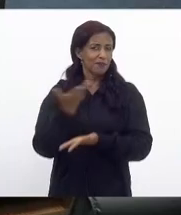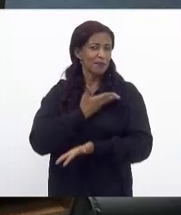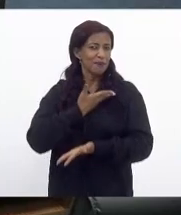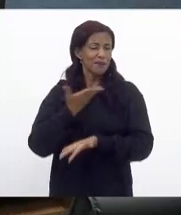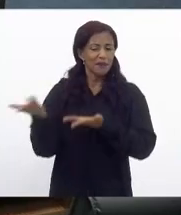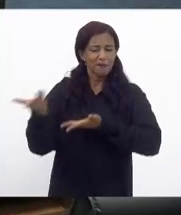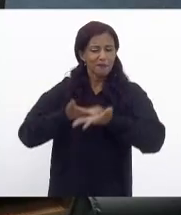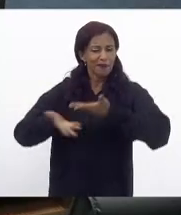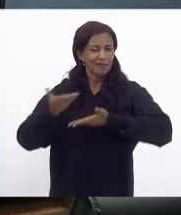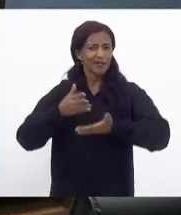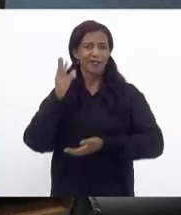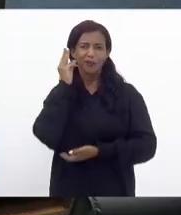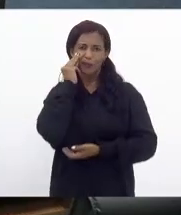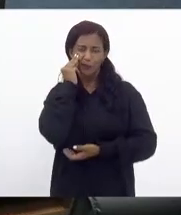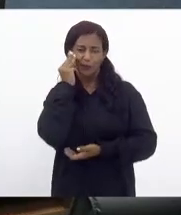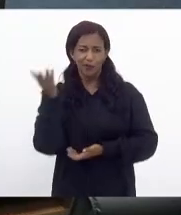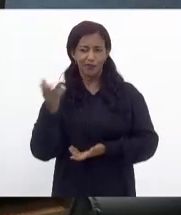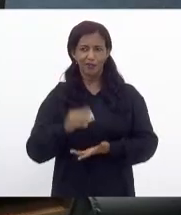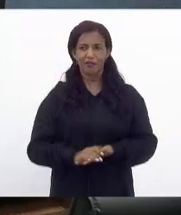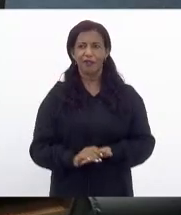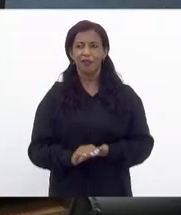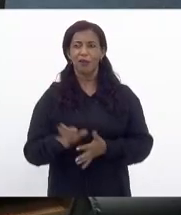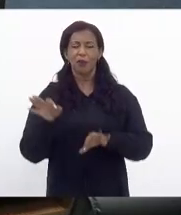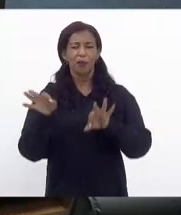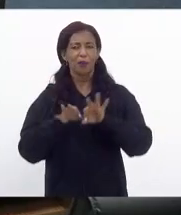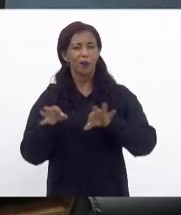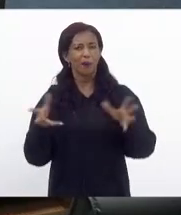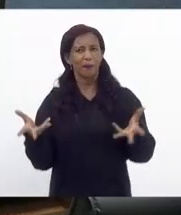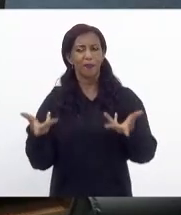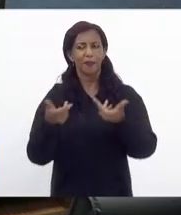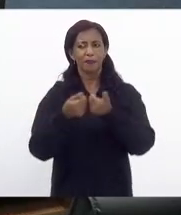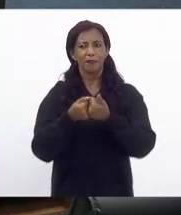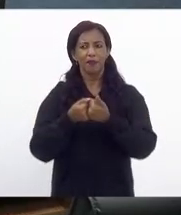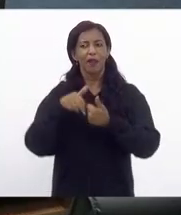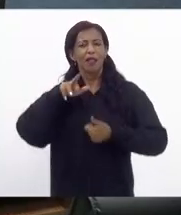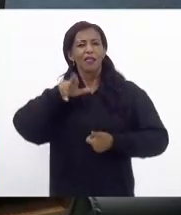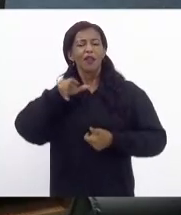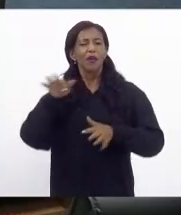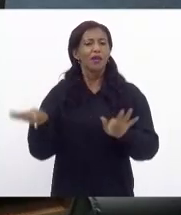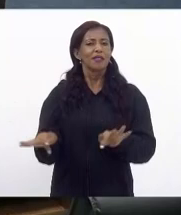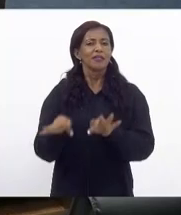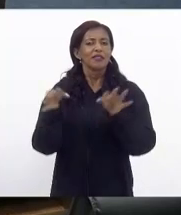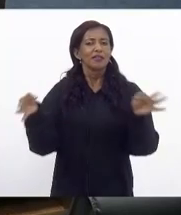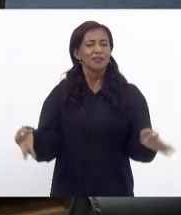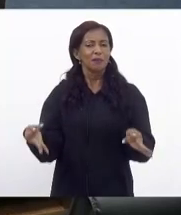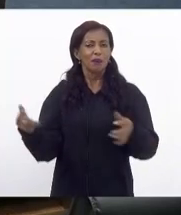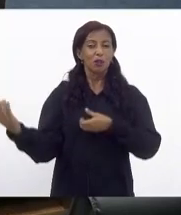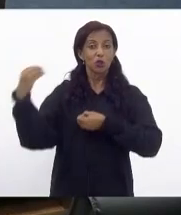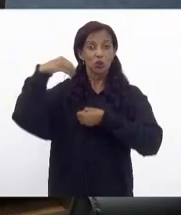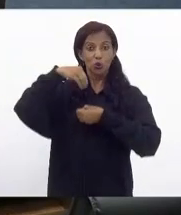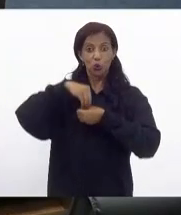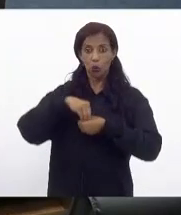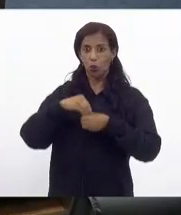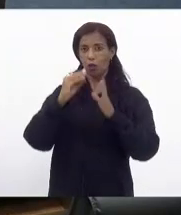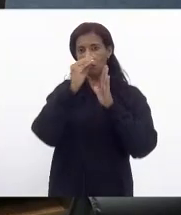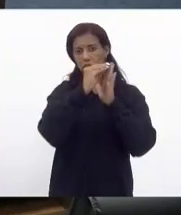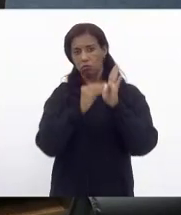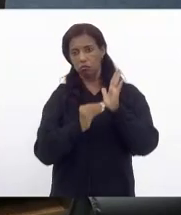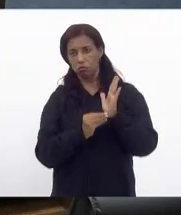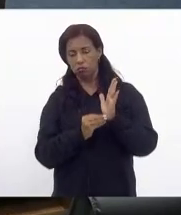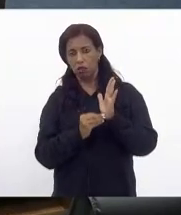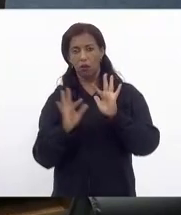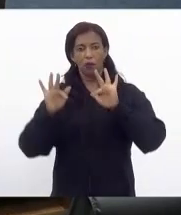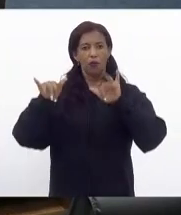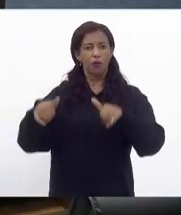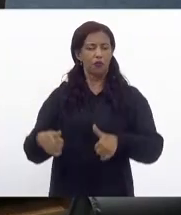Mônica Francisco um projeto essencial não é apenas incluir no calendário a luta pelo fim